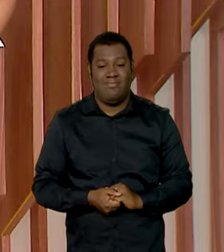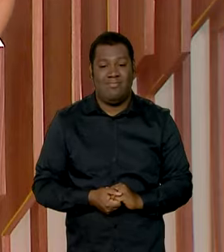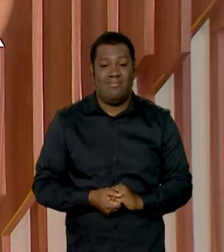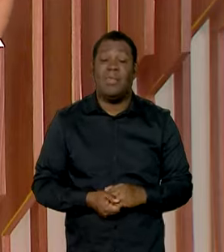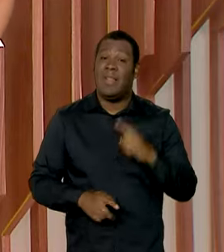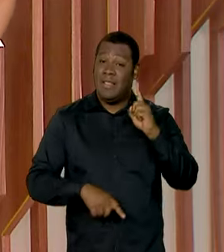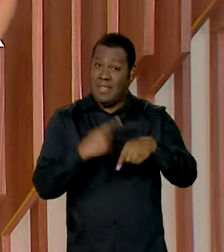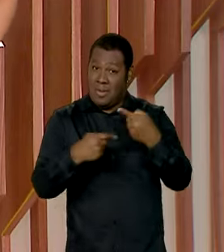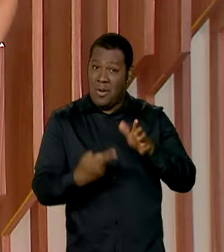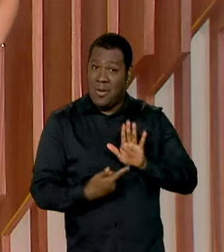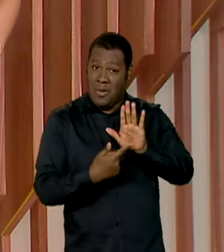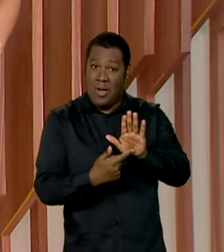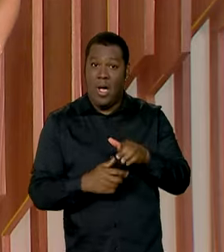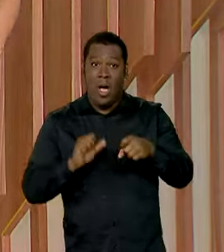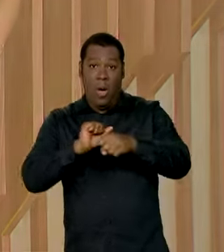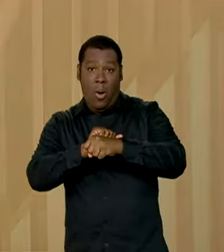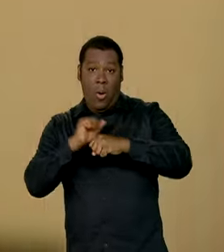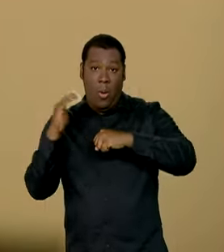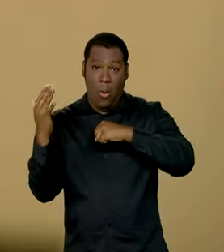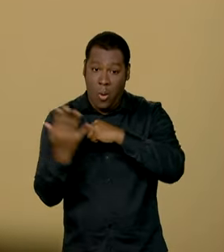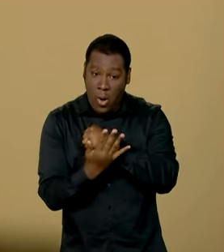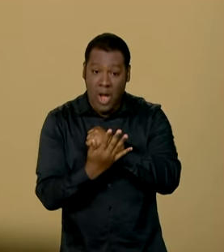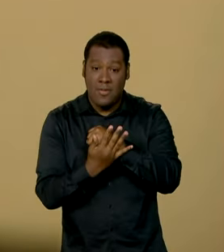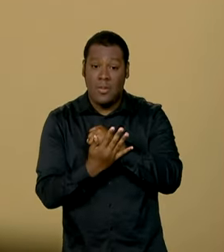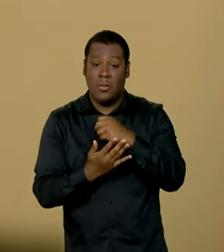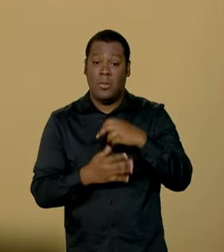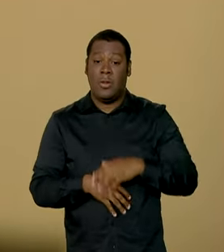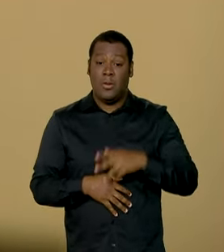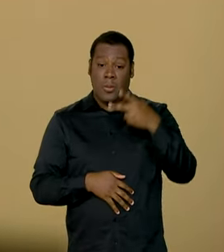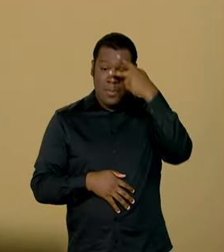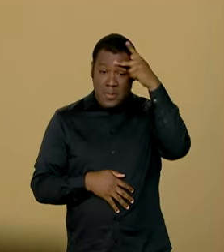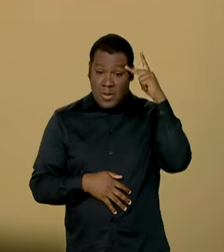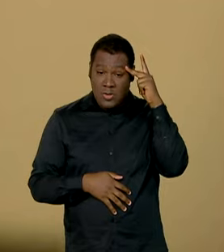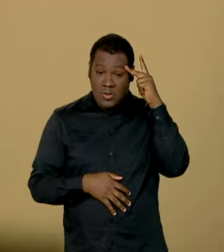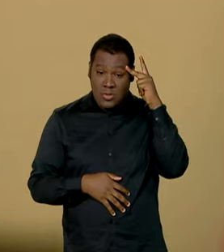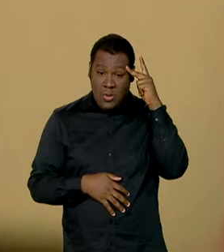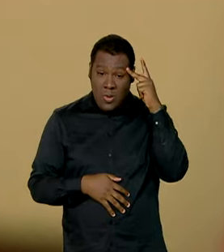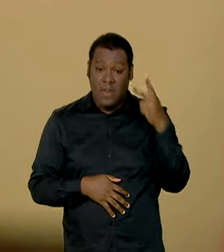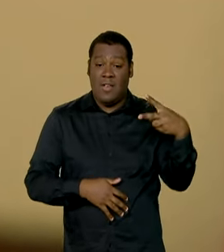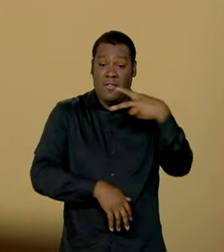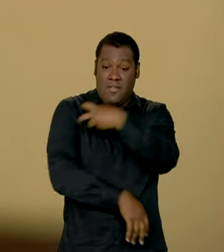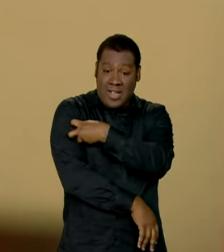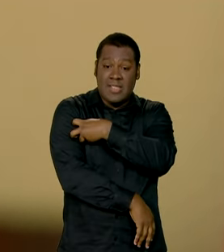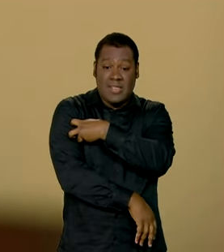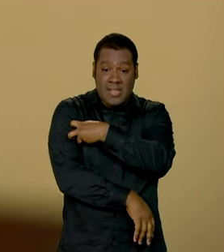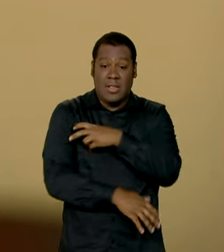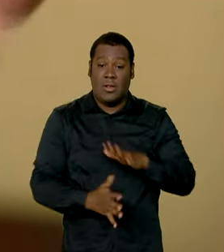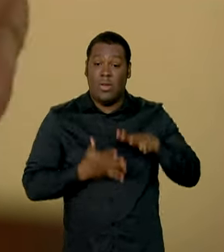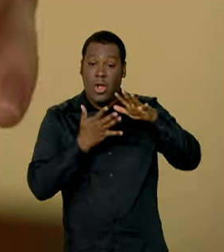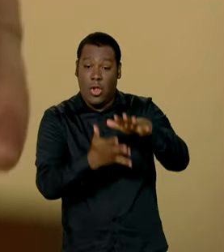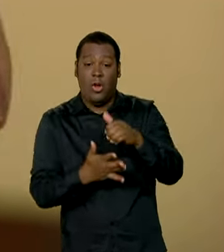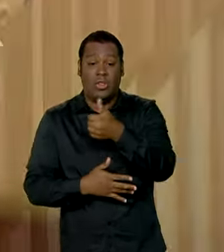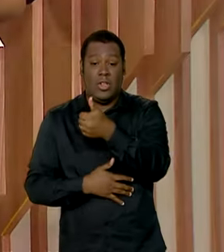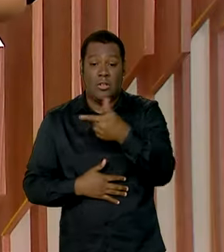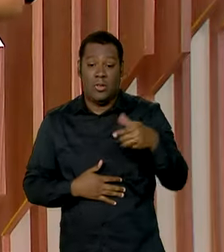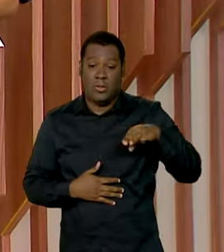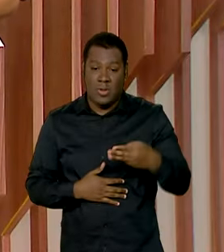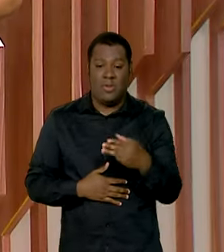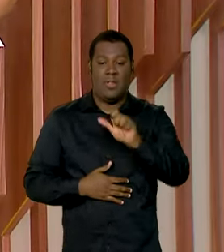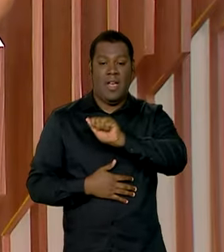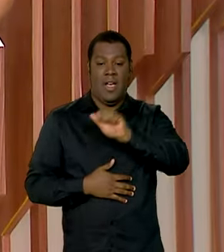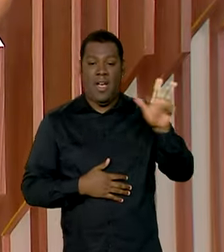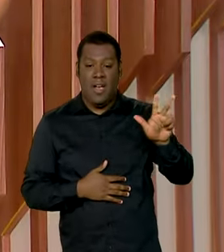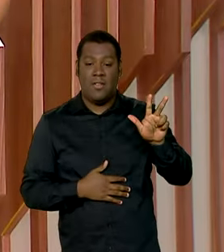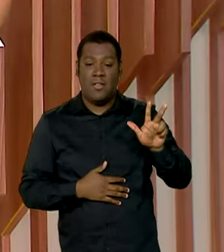Veja, daqui a pouco, Covid-19, mais de 12 milhões de doses da vacina chegam nos próximos dias e a Anvisa